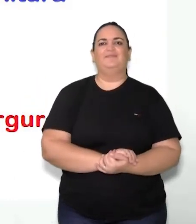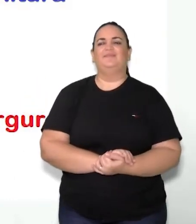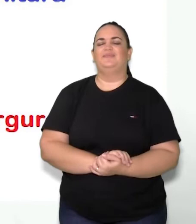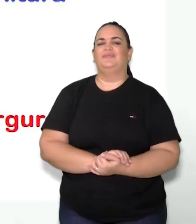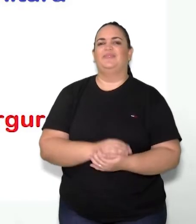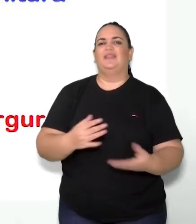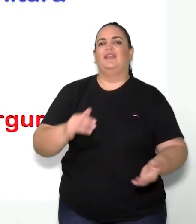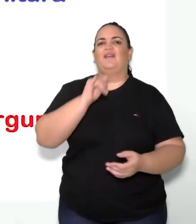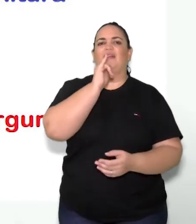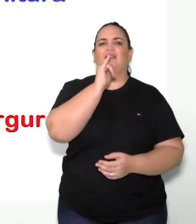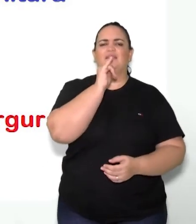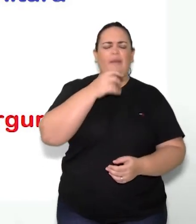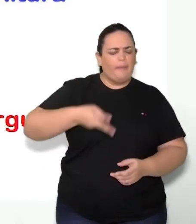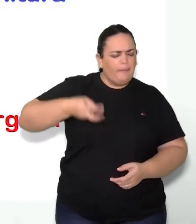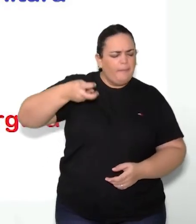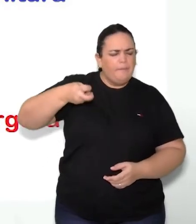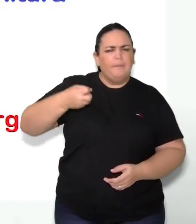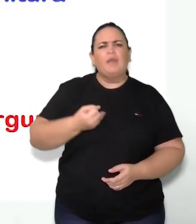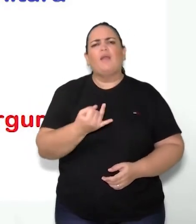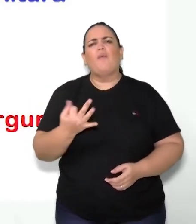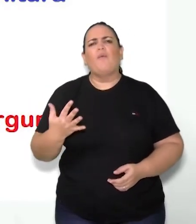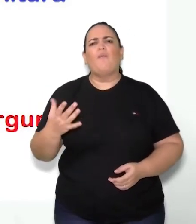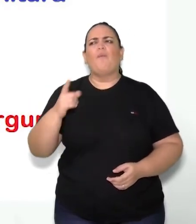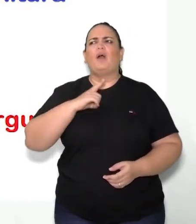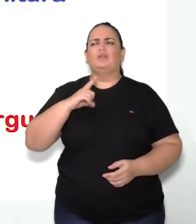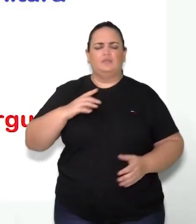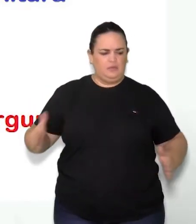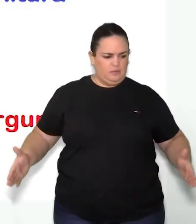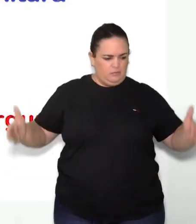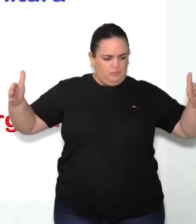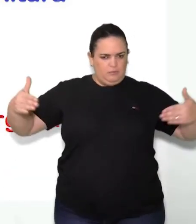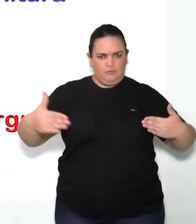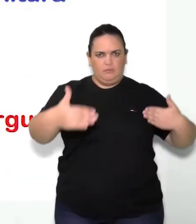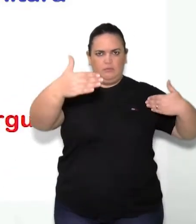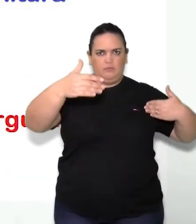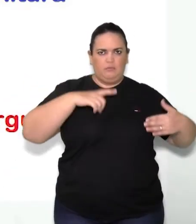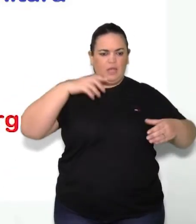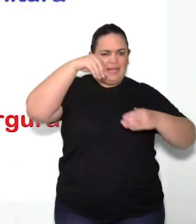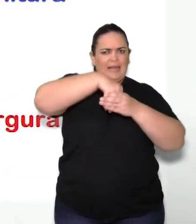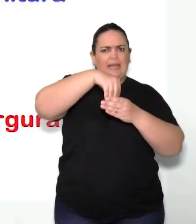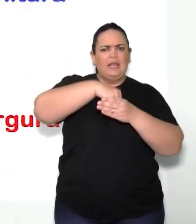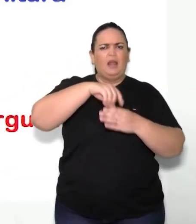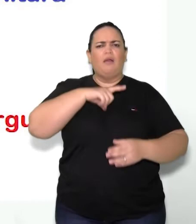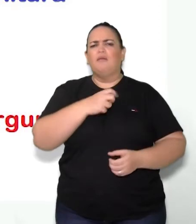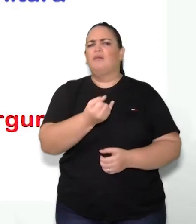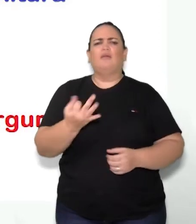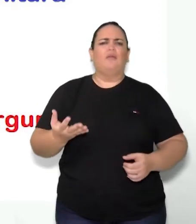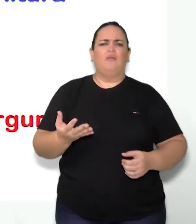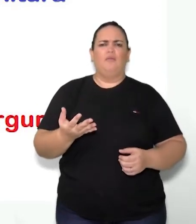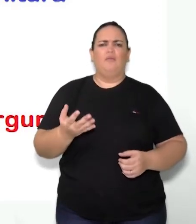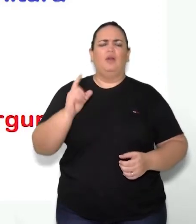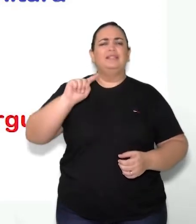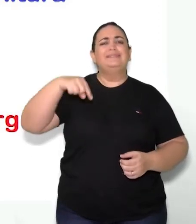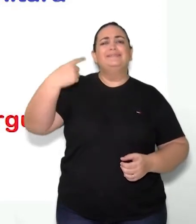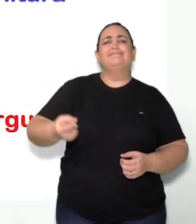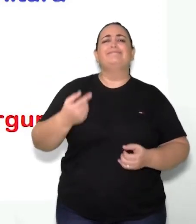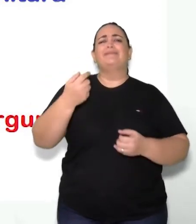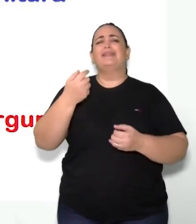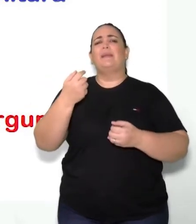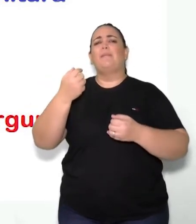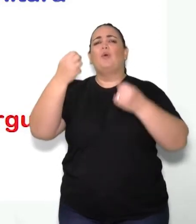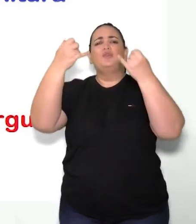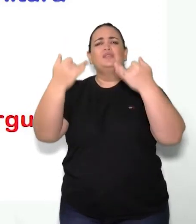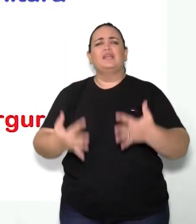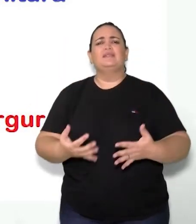Verificar quantos cubinhos a gente tem dentro desse compartimento e depois, em seguida, a gente informar a quantidade de